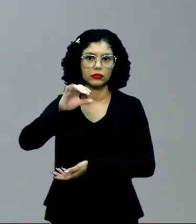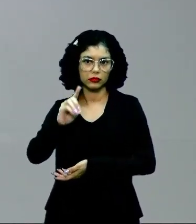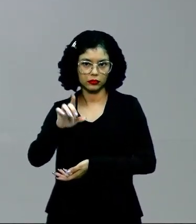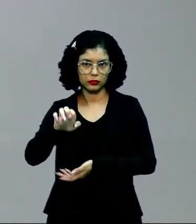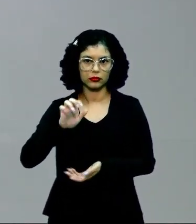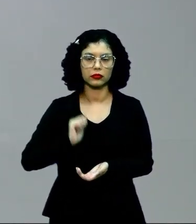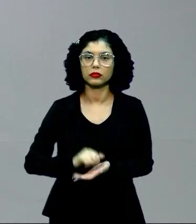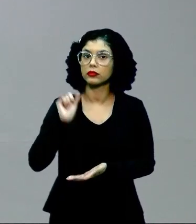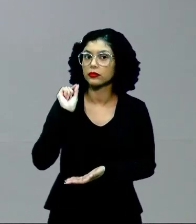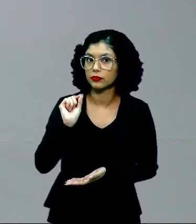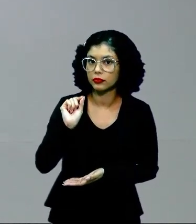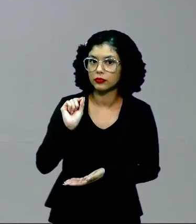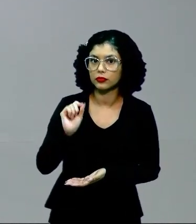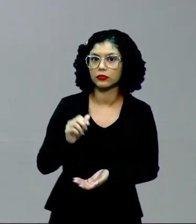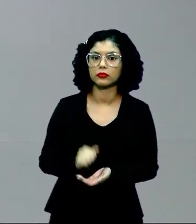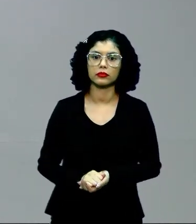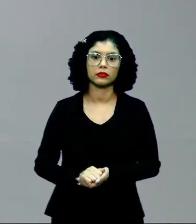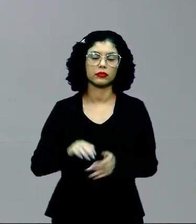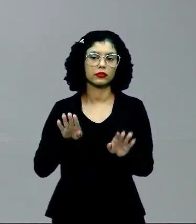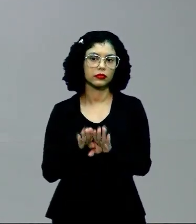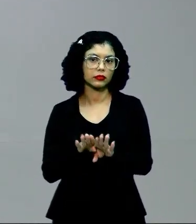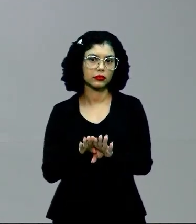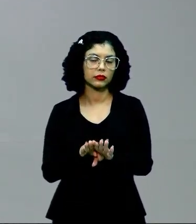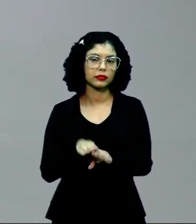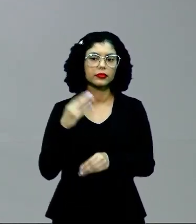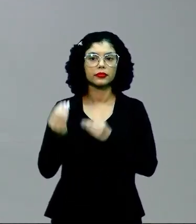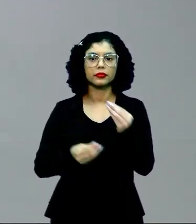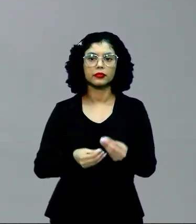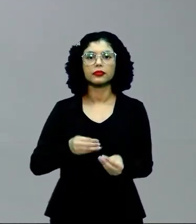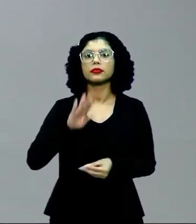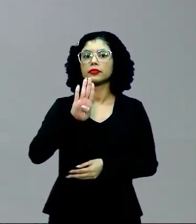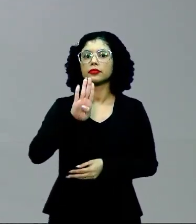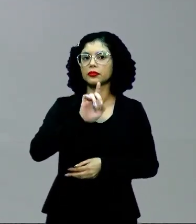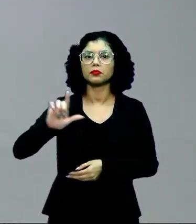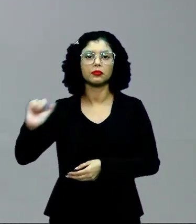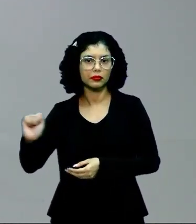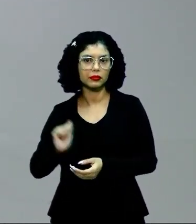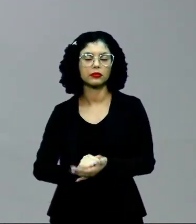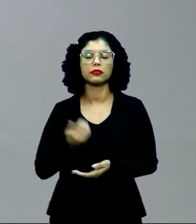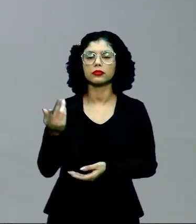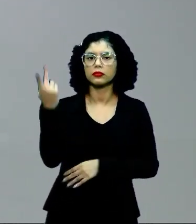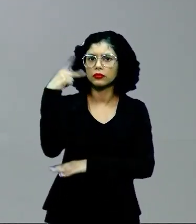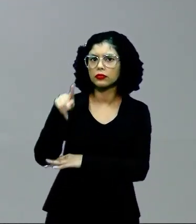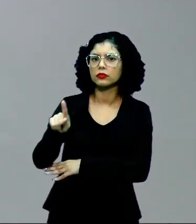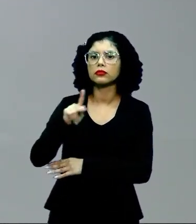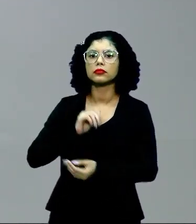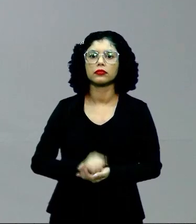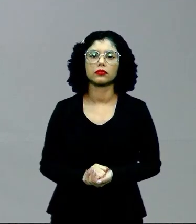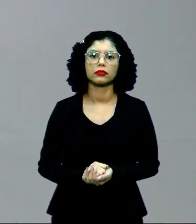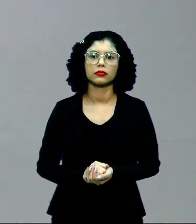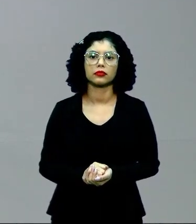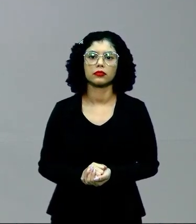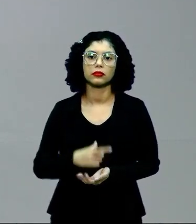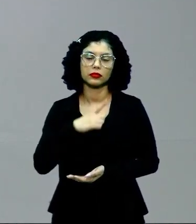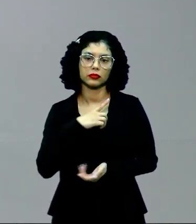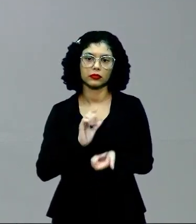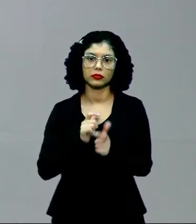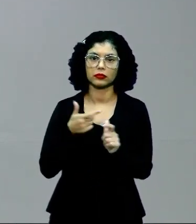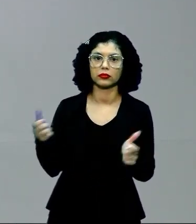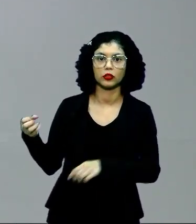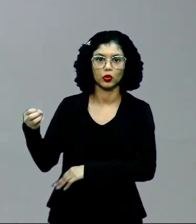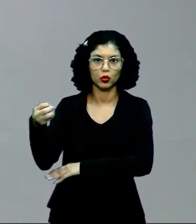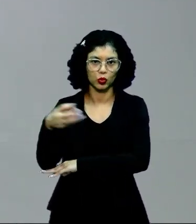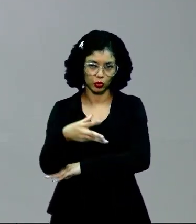a Bela Época? A Bela Época, com dois L's, esse Bela, é um período em que está tendo muitas